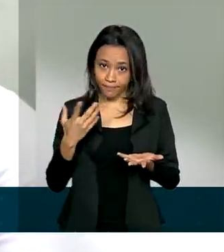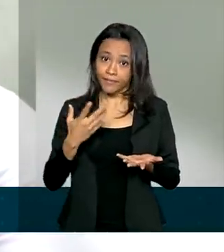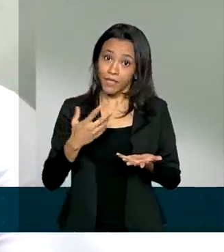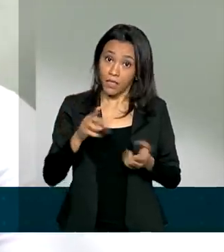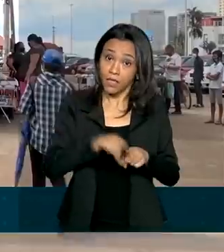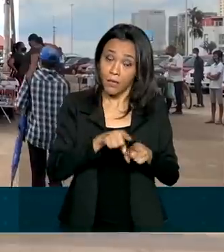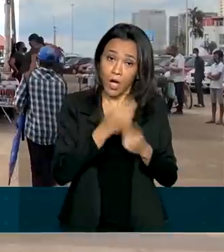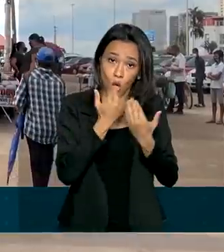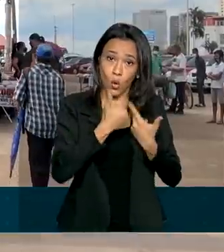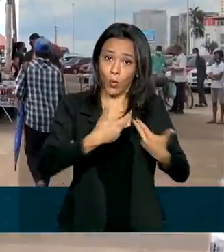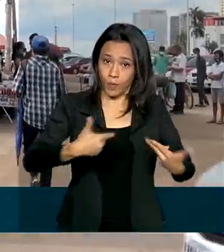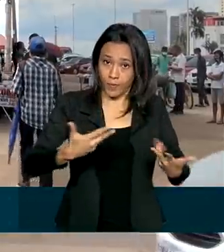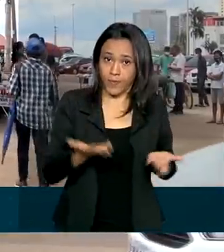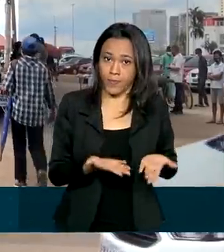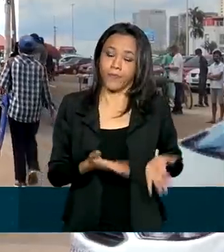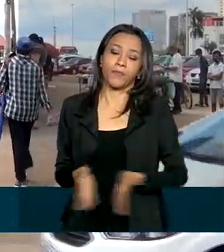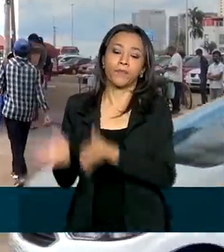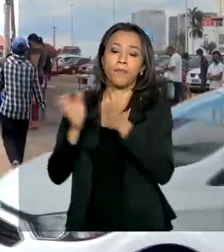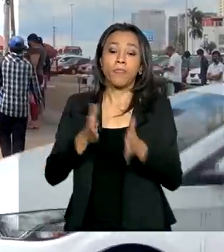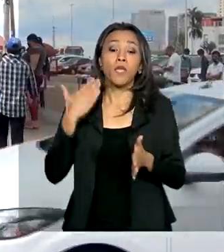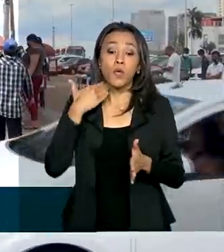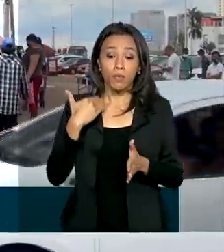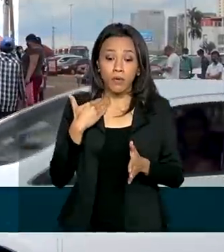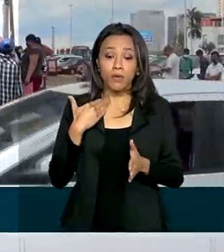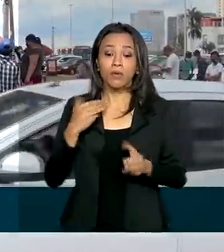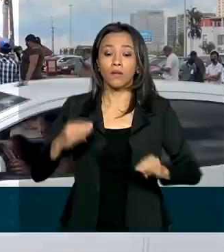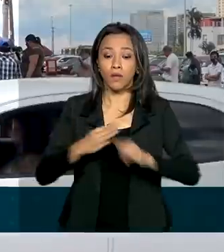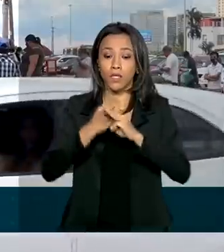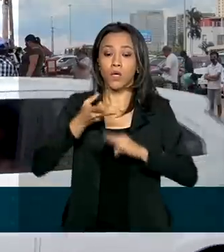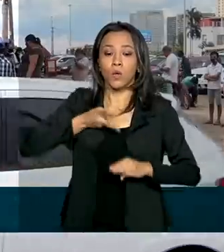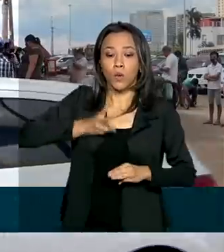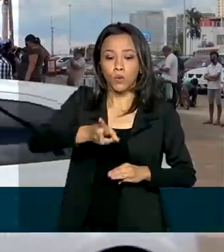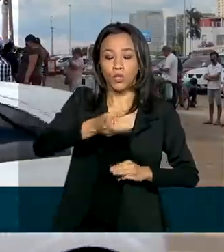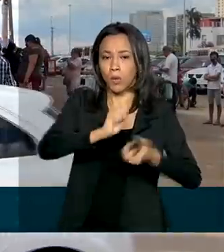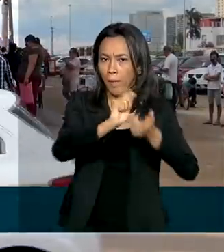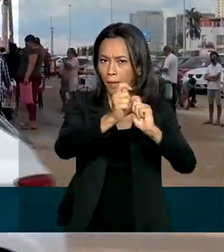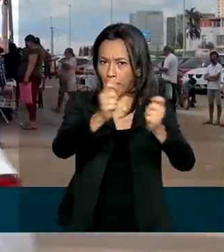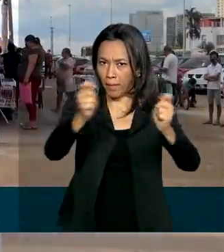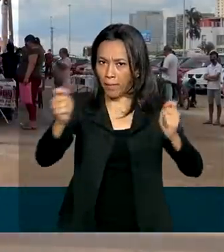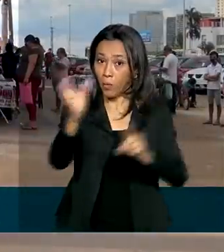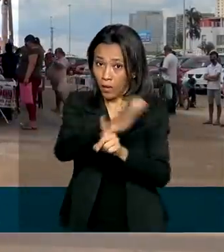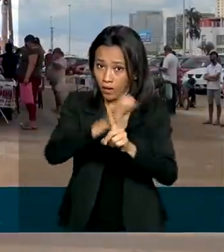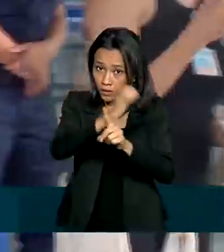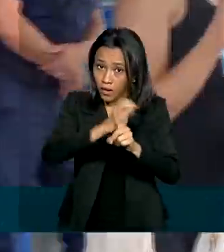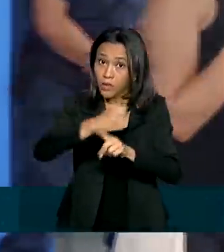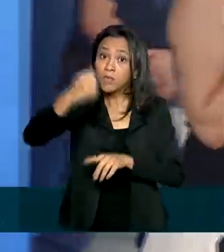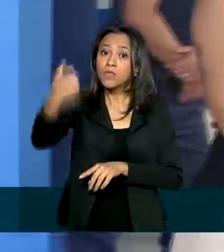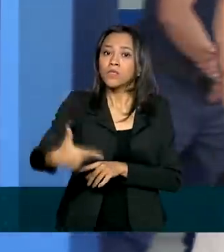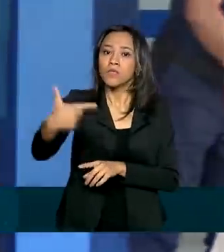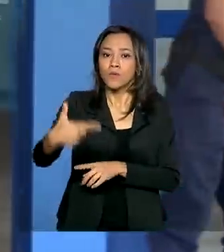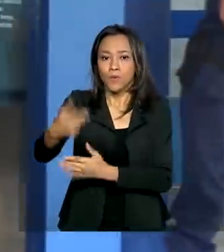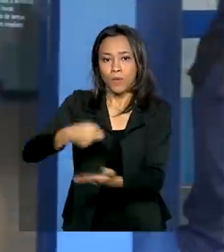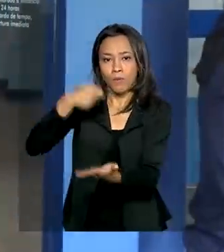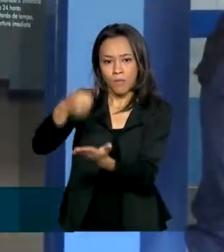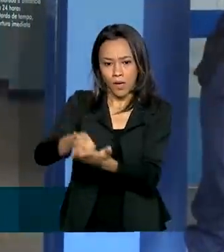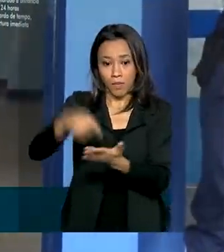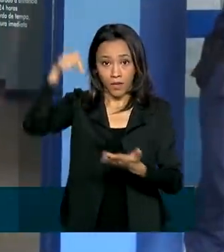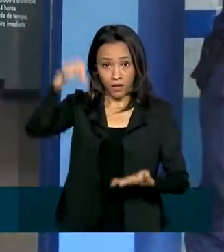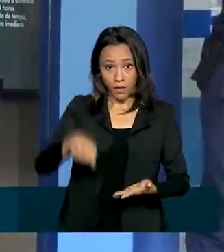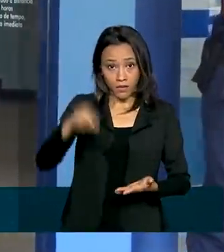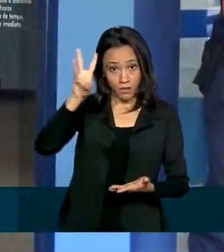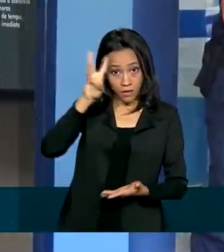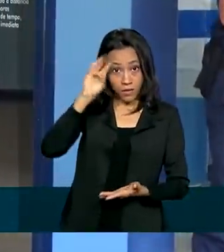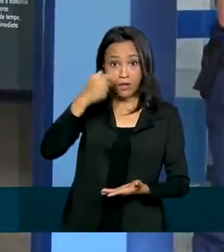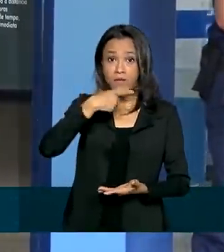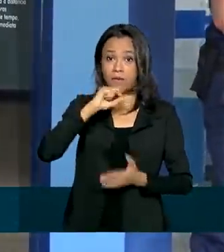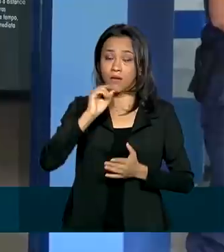alimentação básica. E a Caixa segue com o calendário do saque em dinheiro da segunda parcela. Nesta terça, é a vez